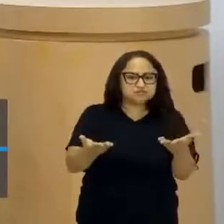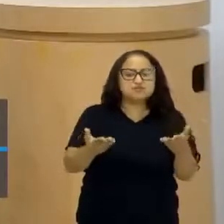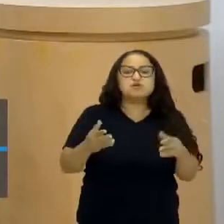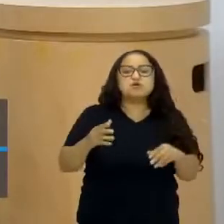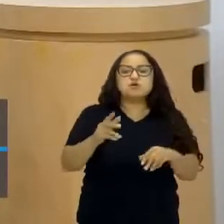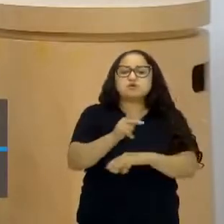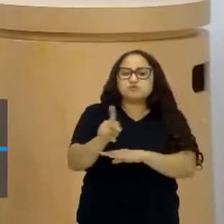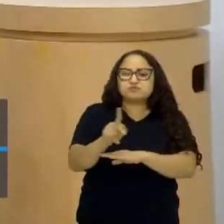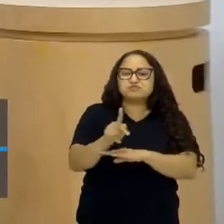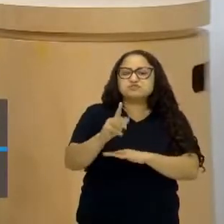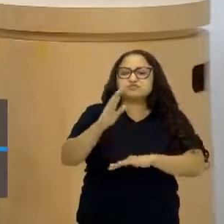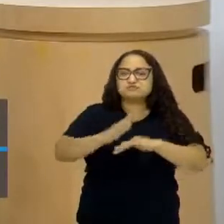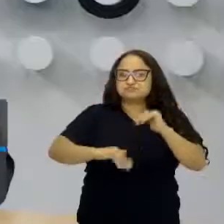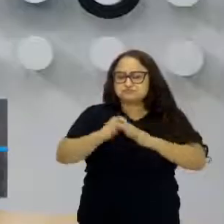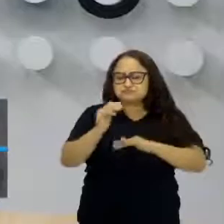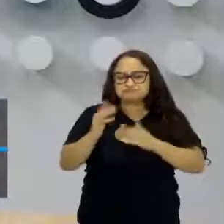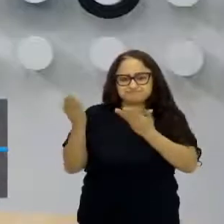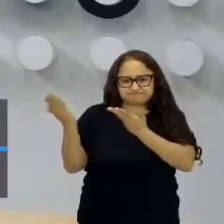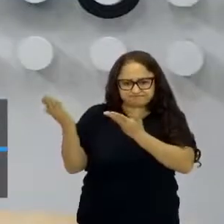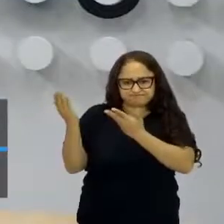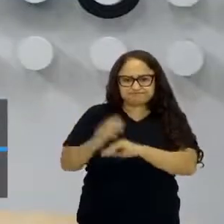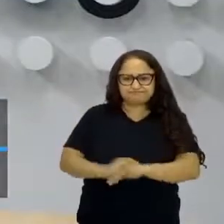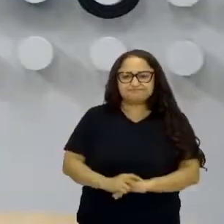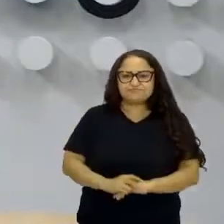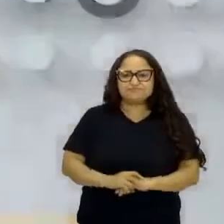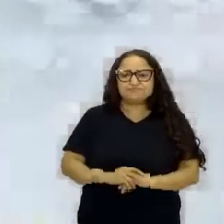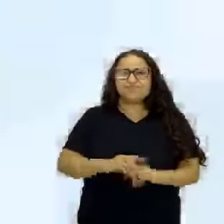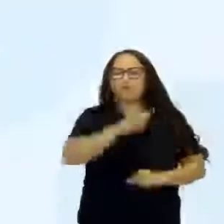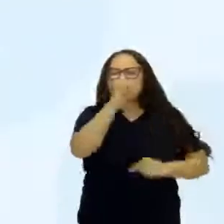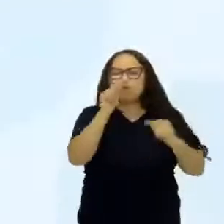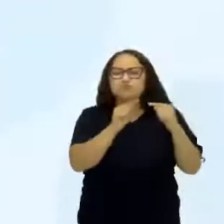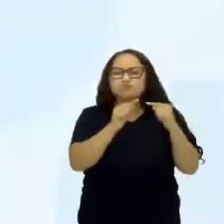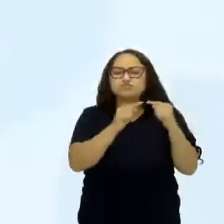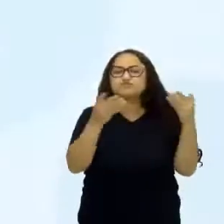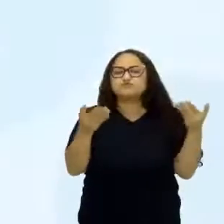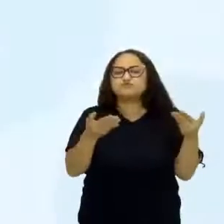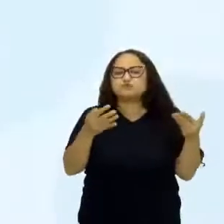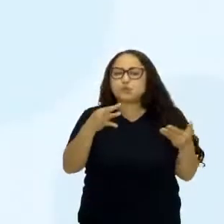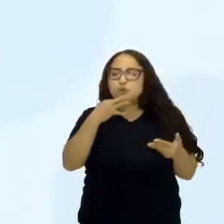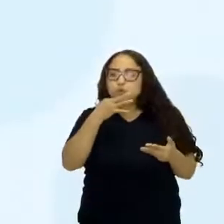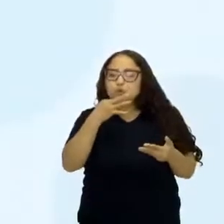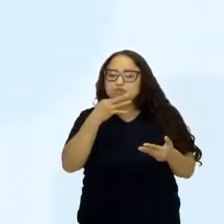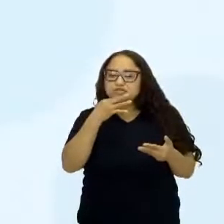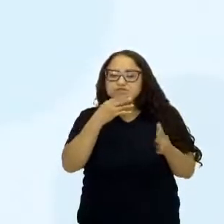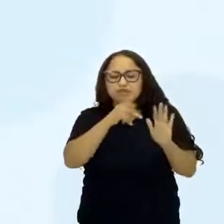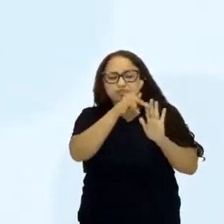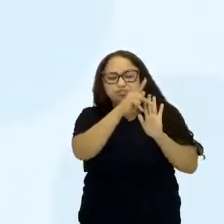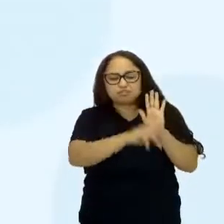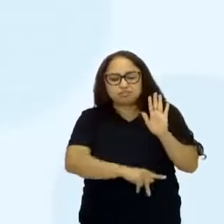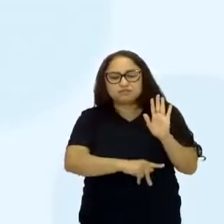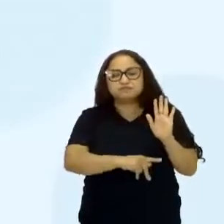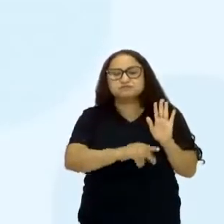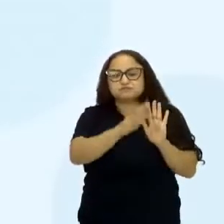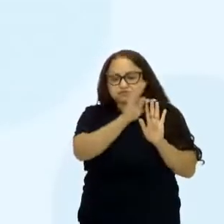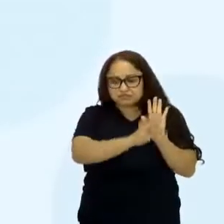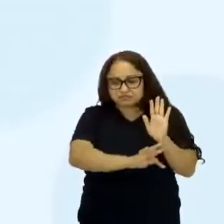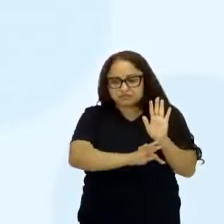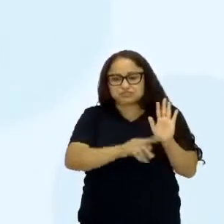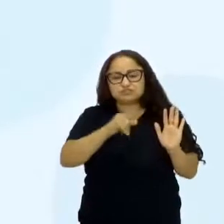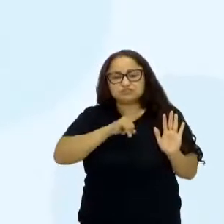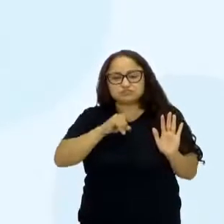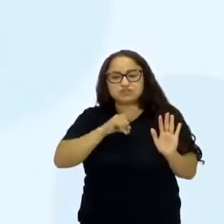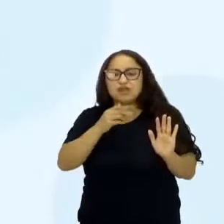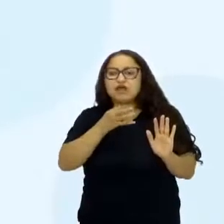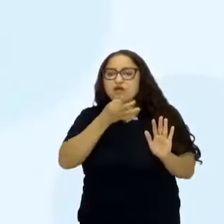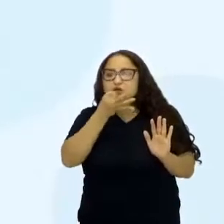lê os objetivos da aula. Objetivos da aula de hoje. Reconhecerem textos argumentativos, relações lógico